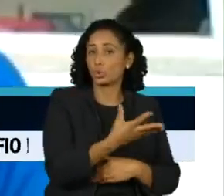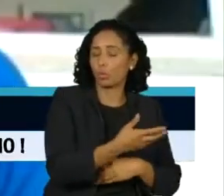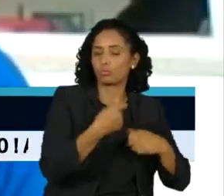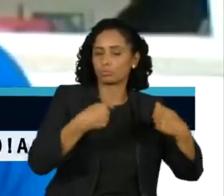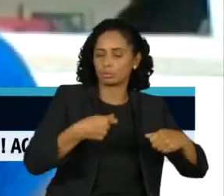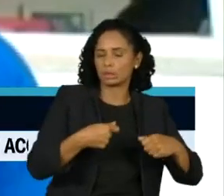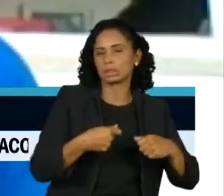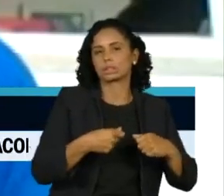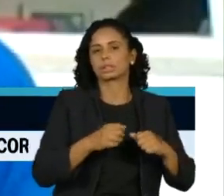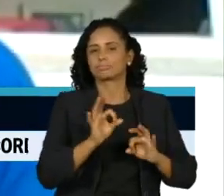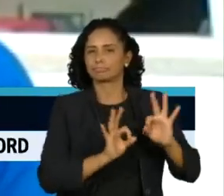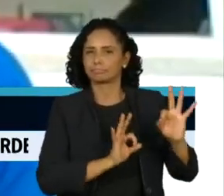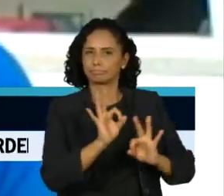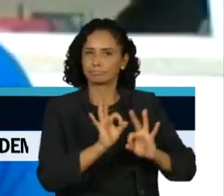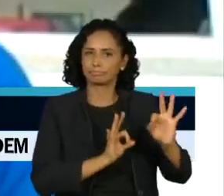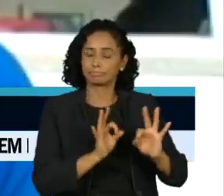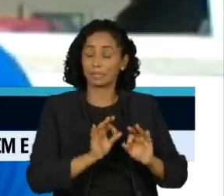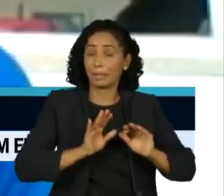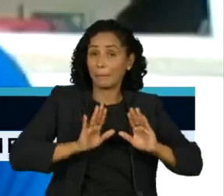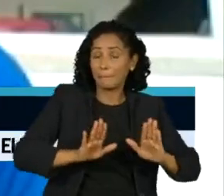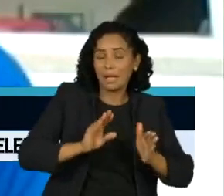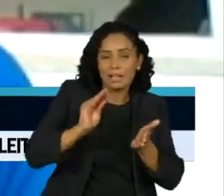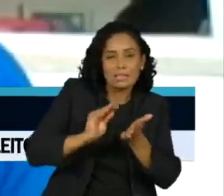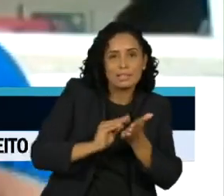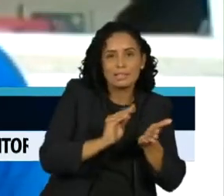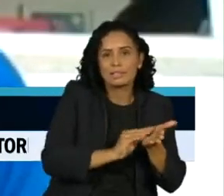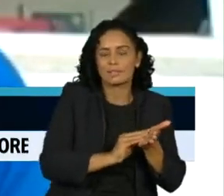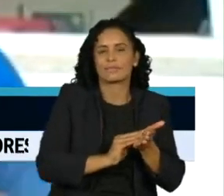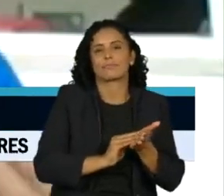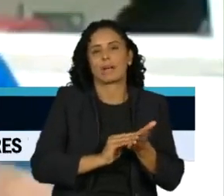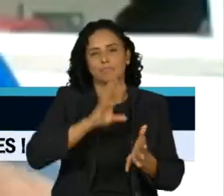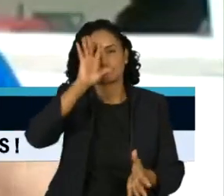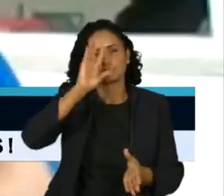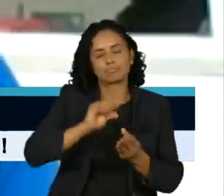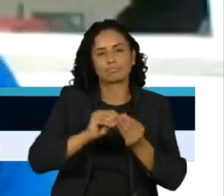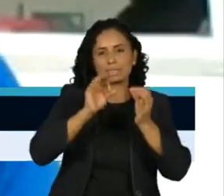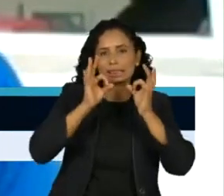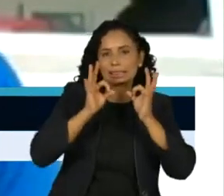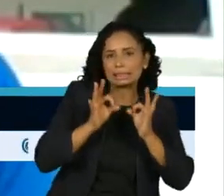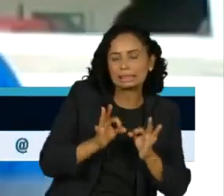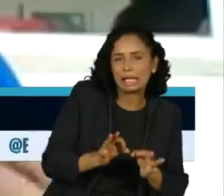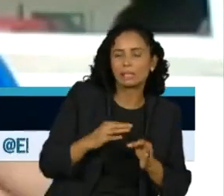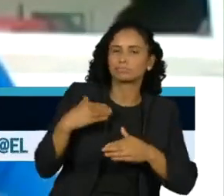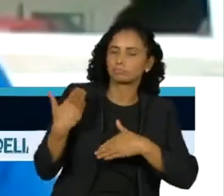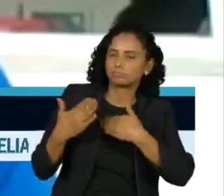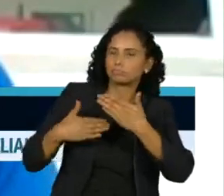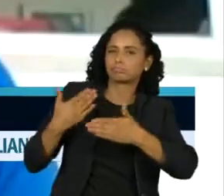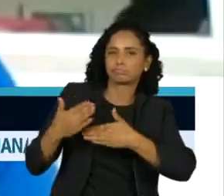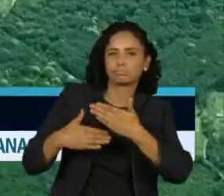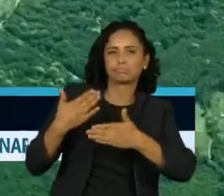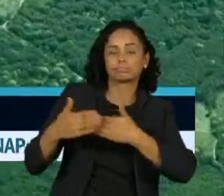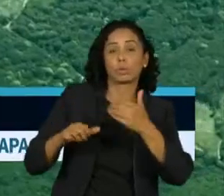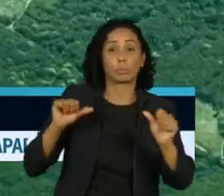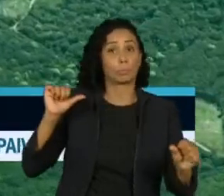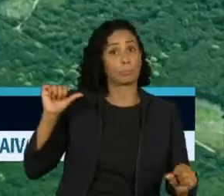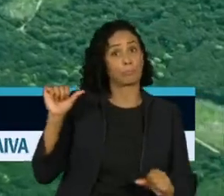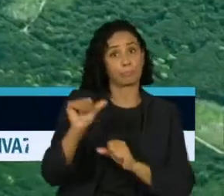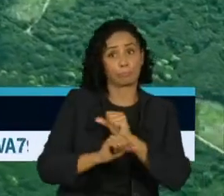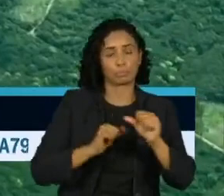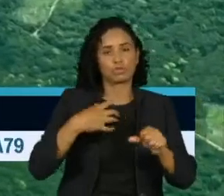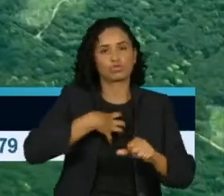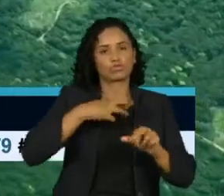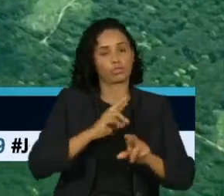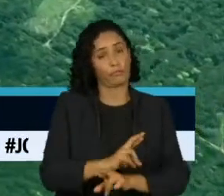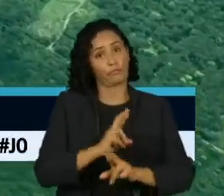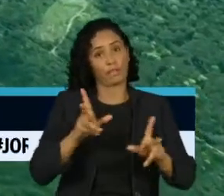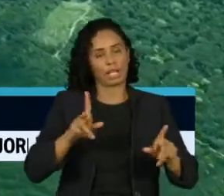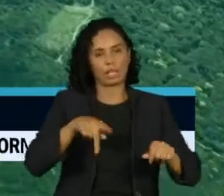construir. E, para isso, a gente precisa entender que não vai ser com os mesmos parâmetros que a gente desenvolveu outras regiões do país.